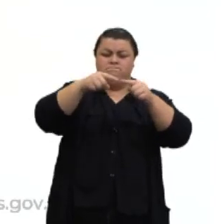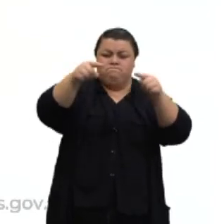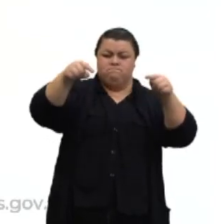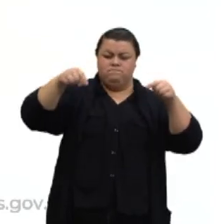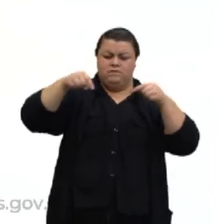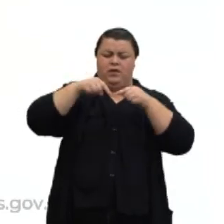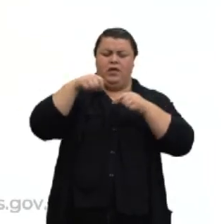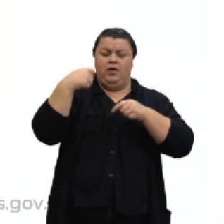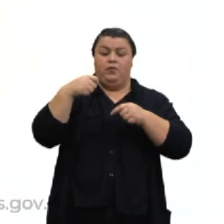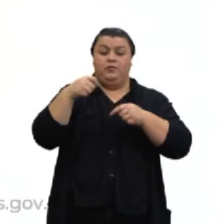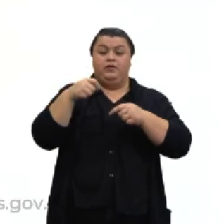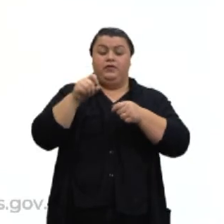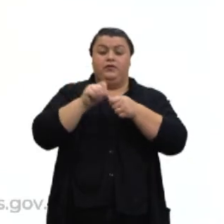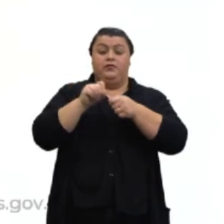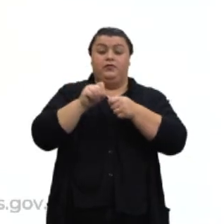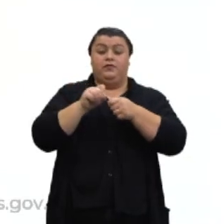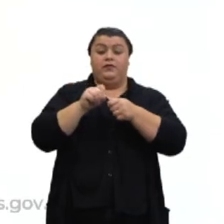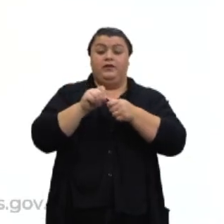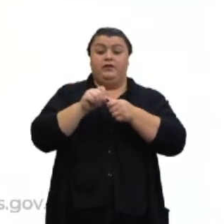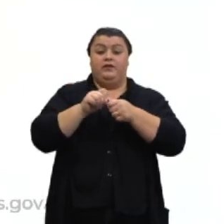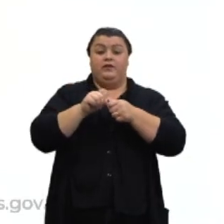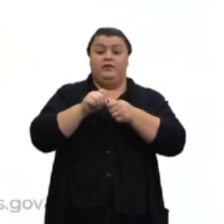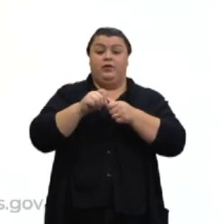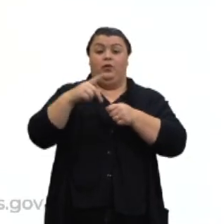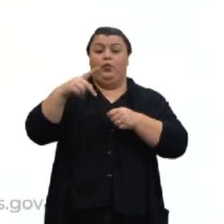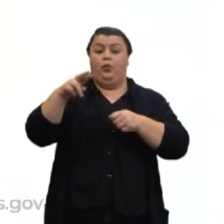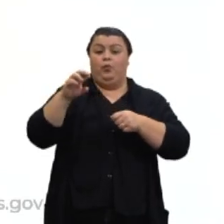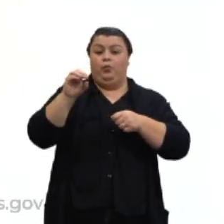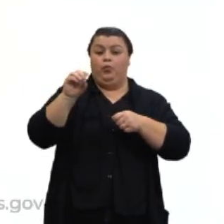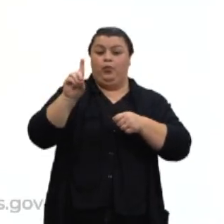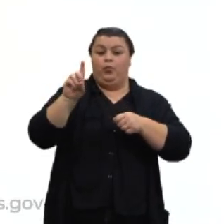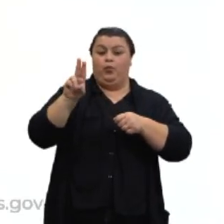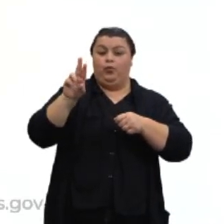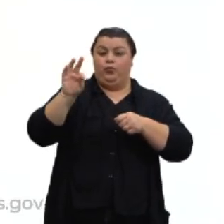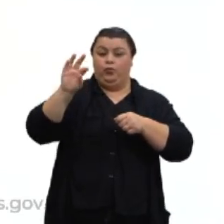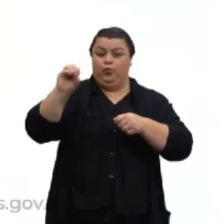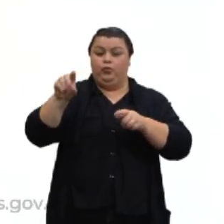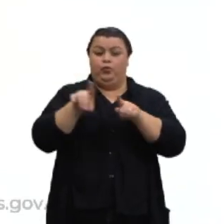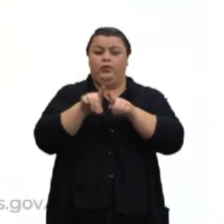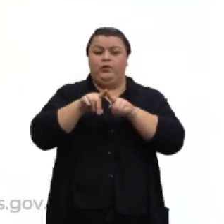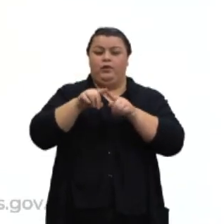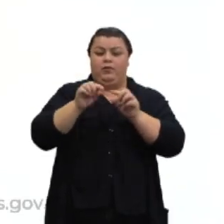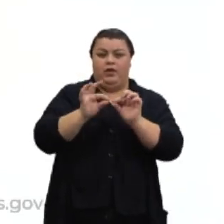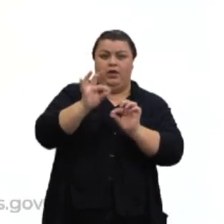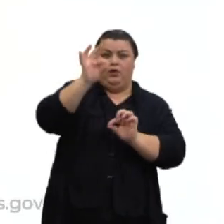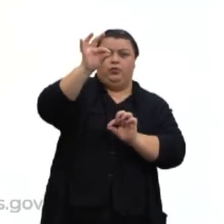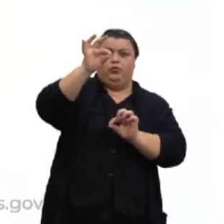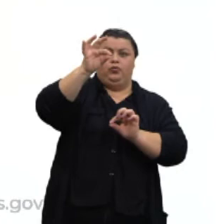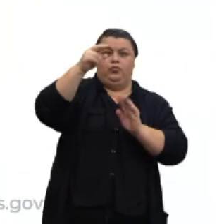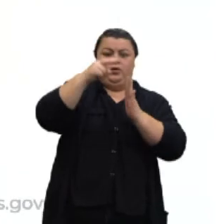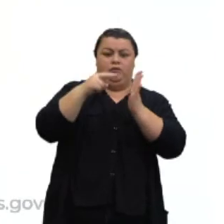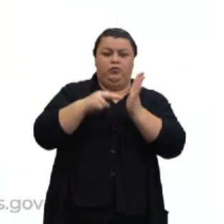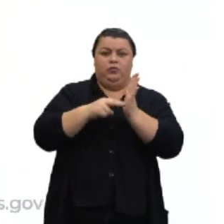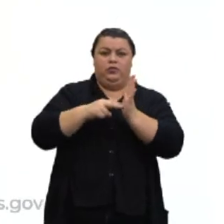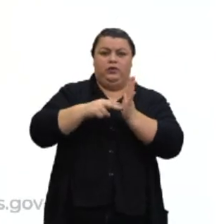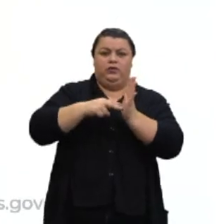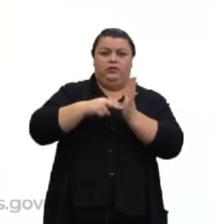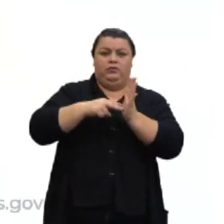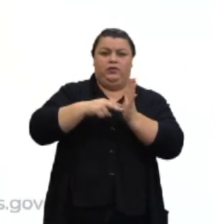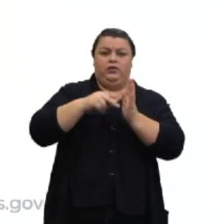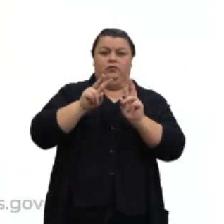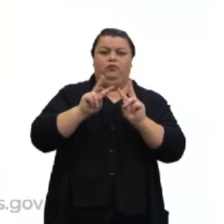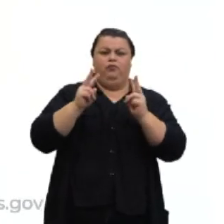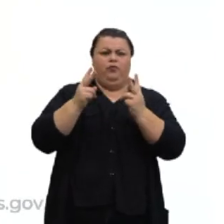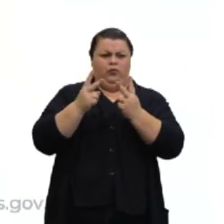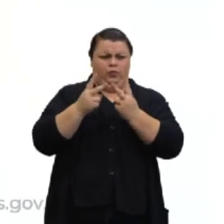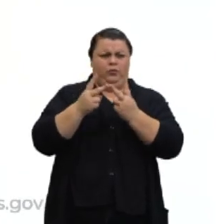pelo produto entre a área da base e a altura do prisma, porque ele é que vai me dar o volume. Então,